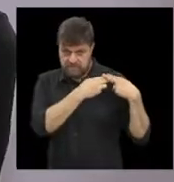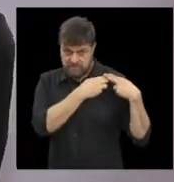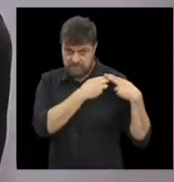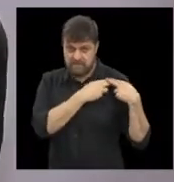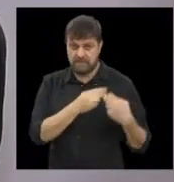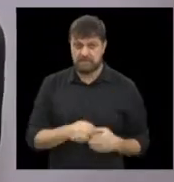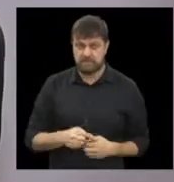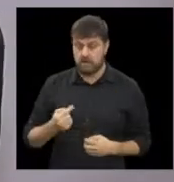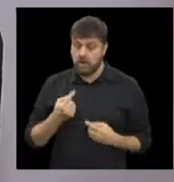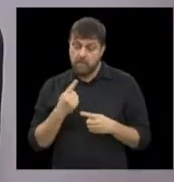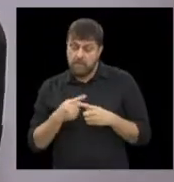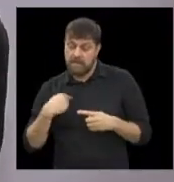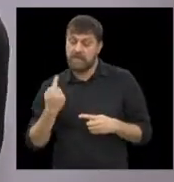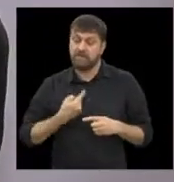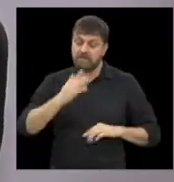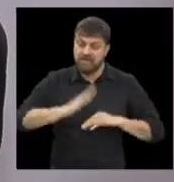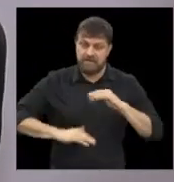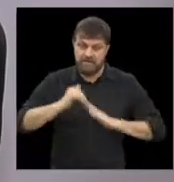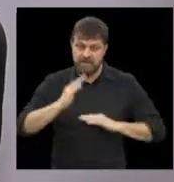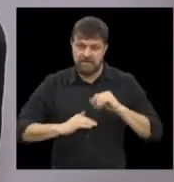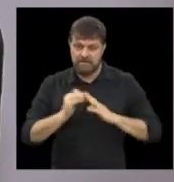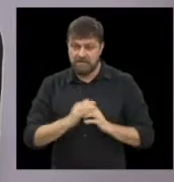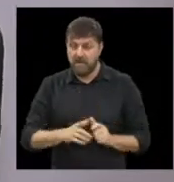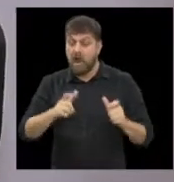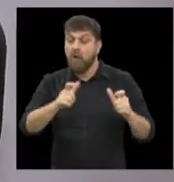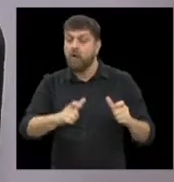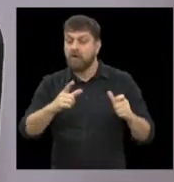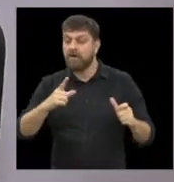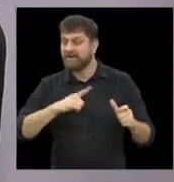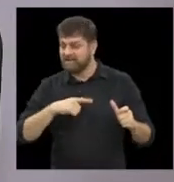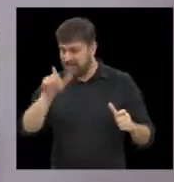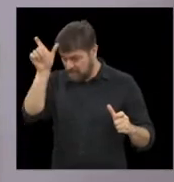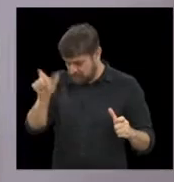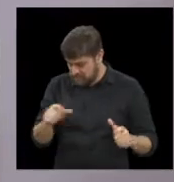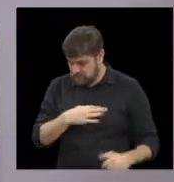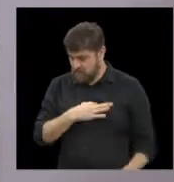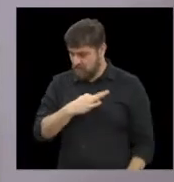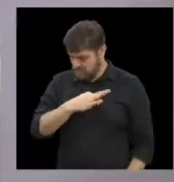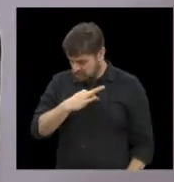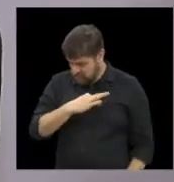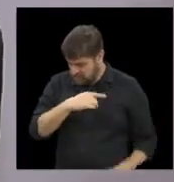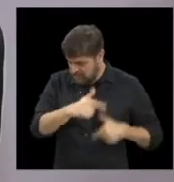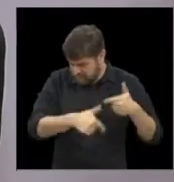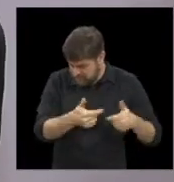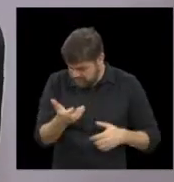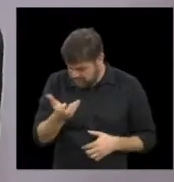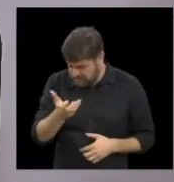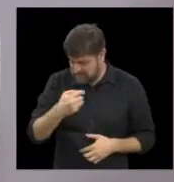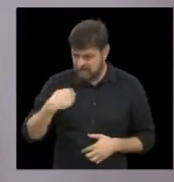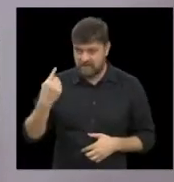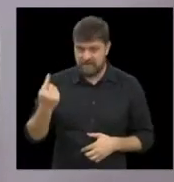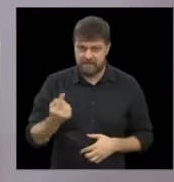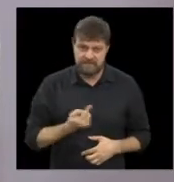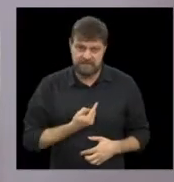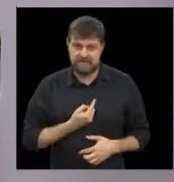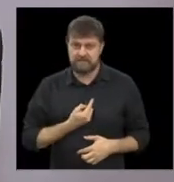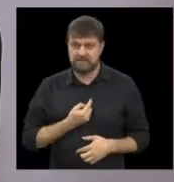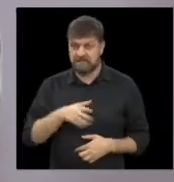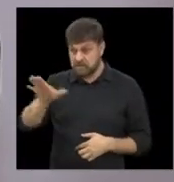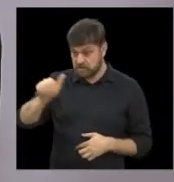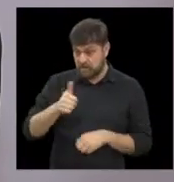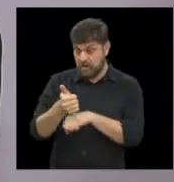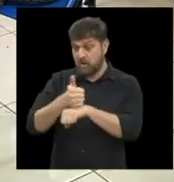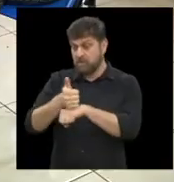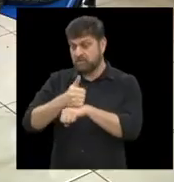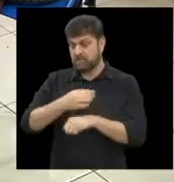para o que nós trabalhamos e que espaço a gente tem para elas poderem prestar seu serviço. Então, chamamos de profissionais